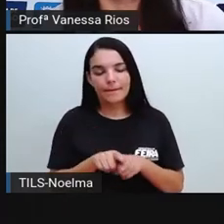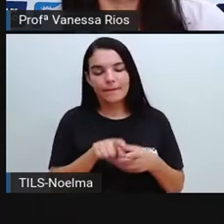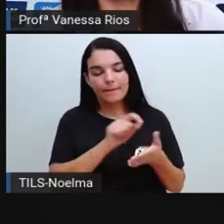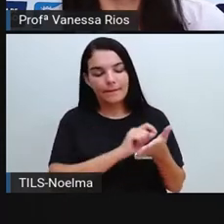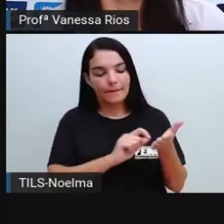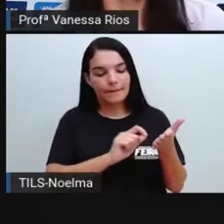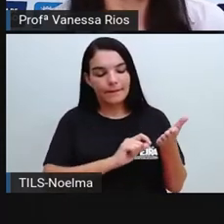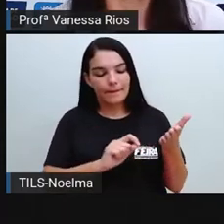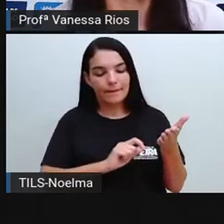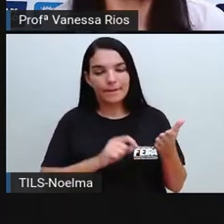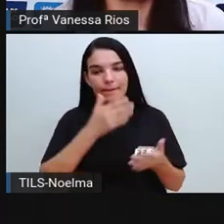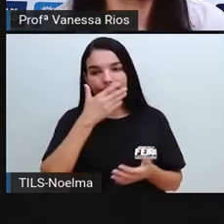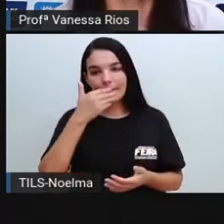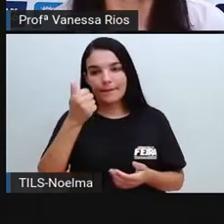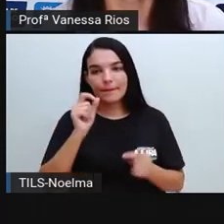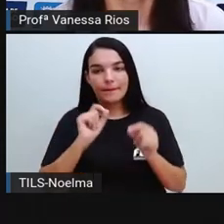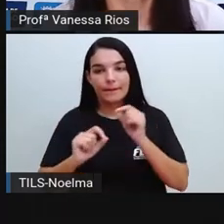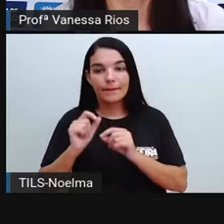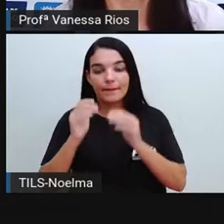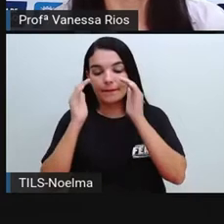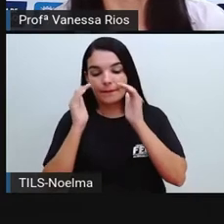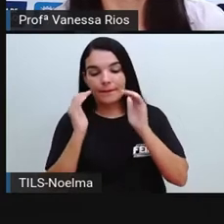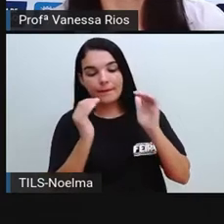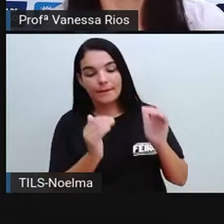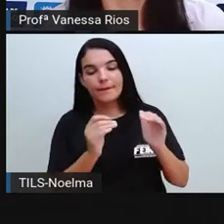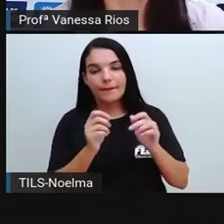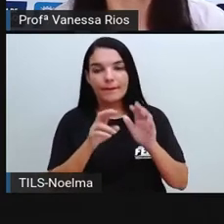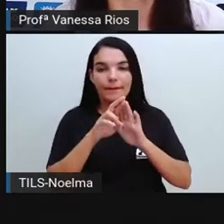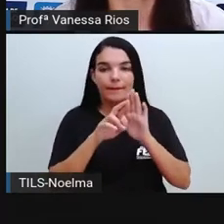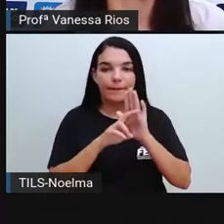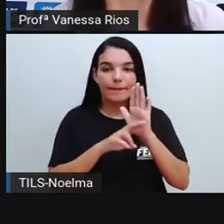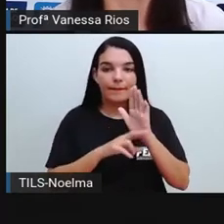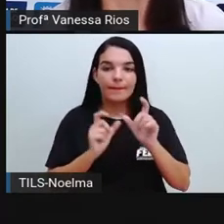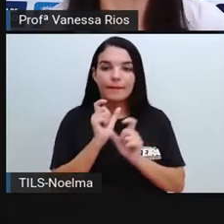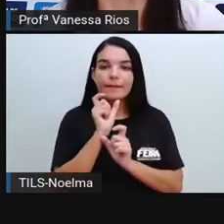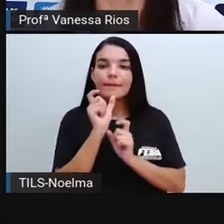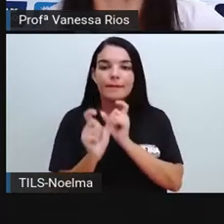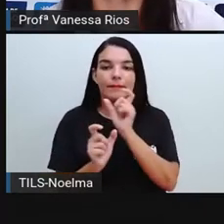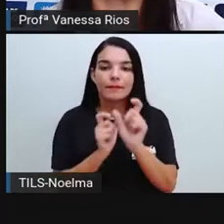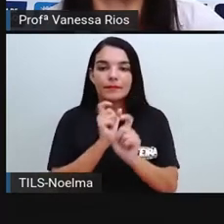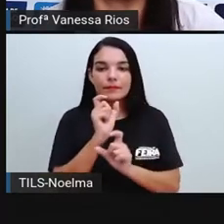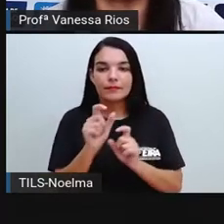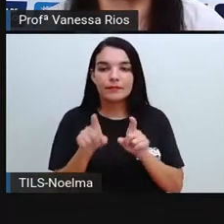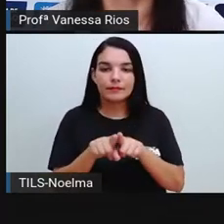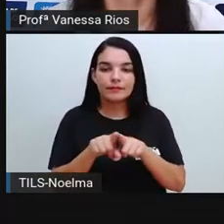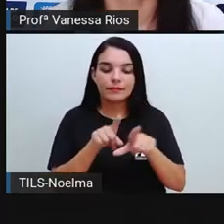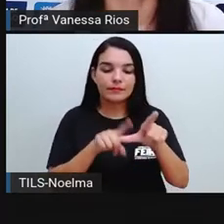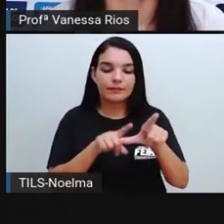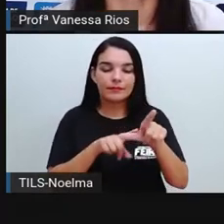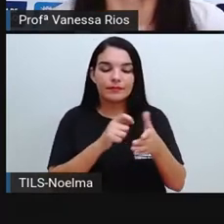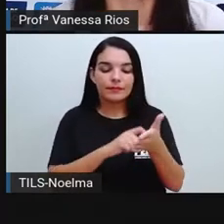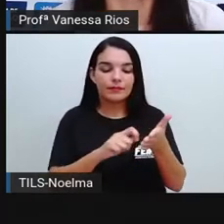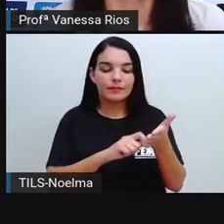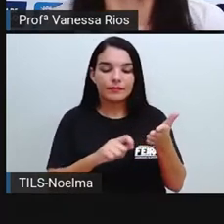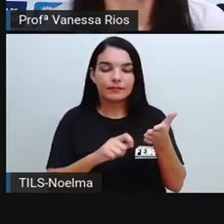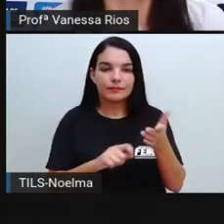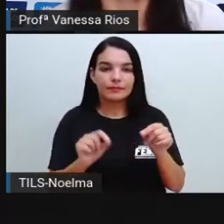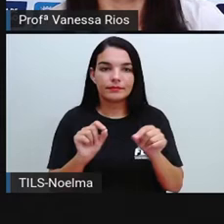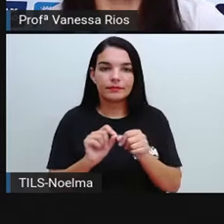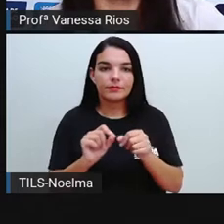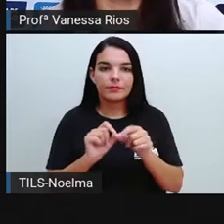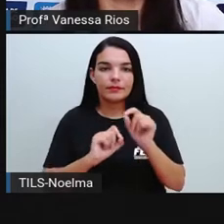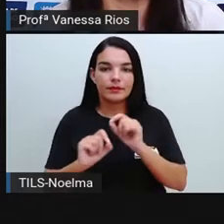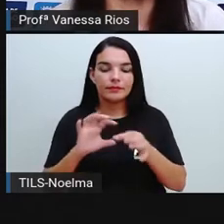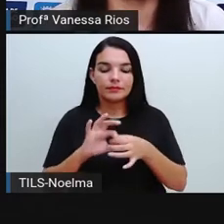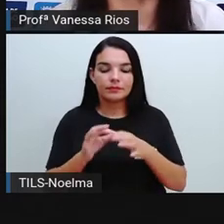obedecendo as regras, obedecendo as regras de gramática, de ortografia, que estão relacionadas